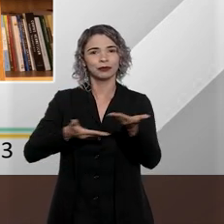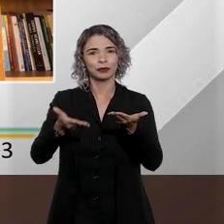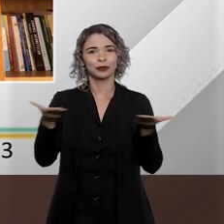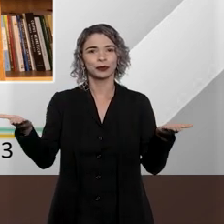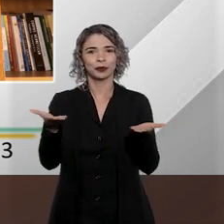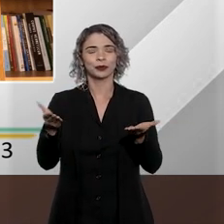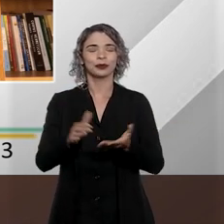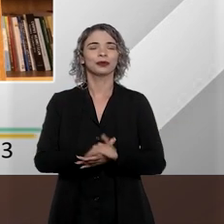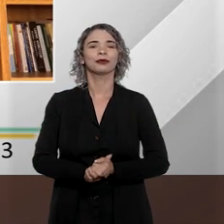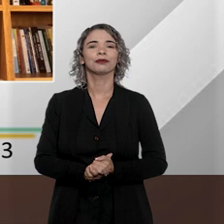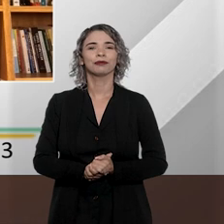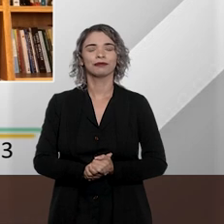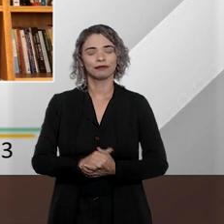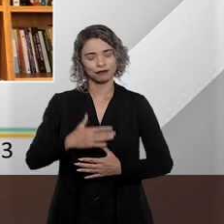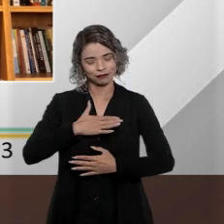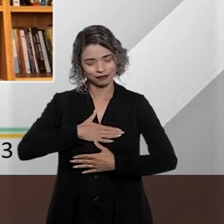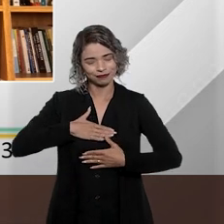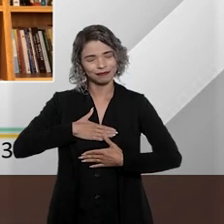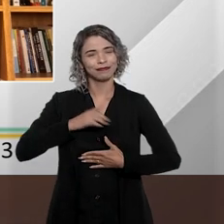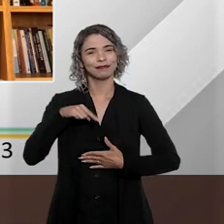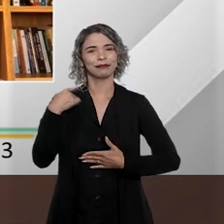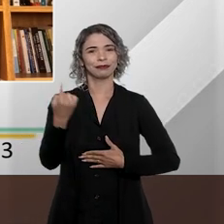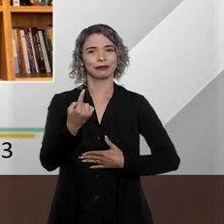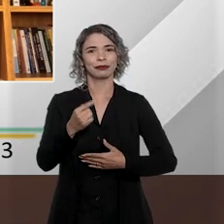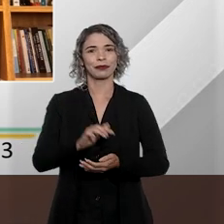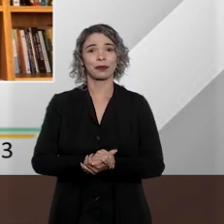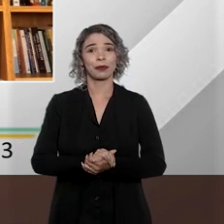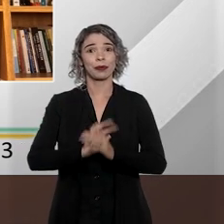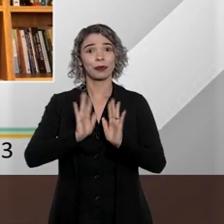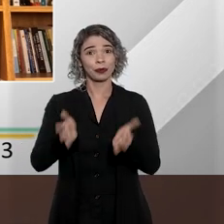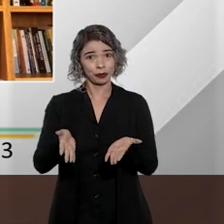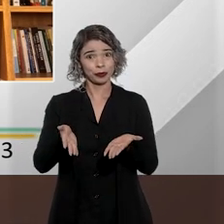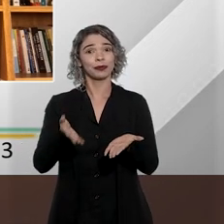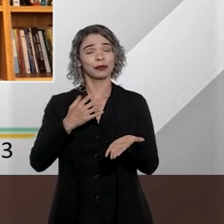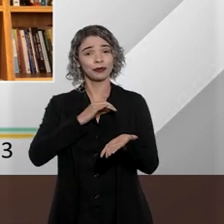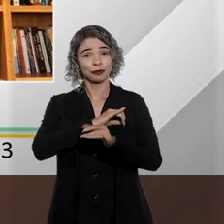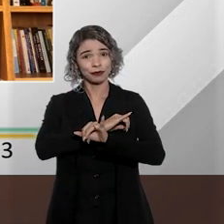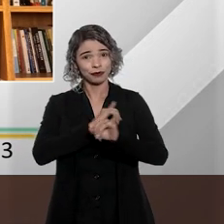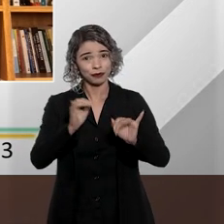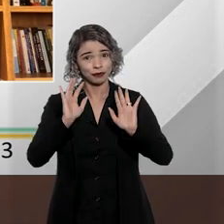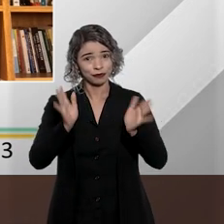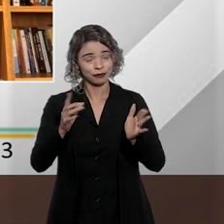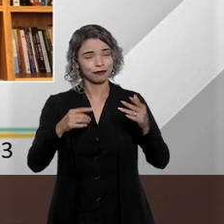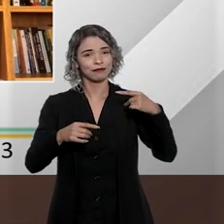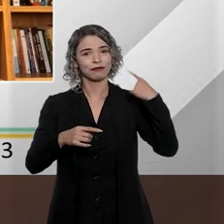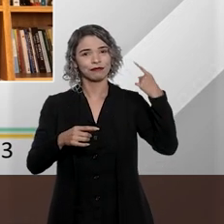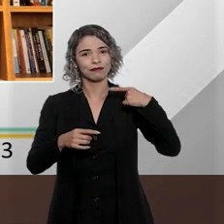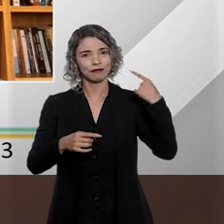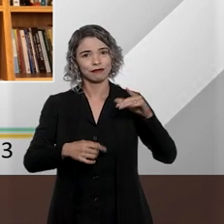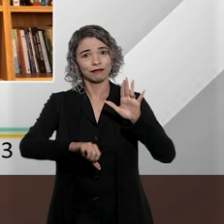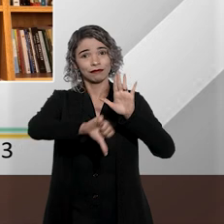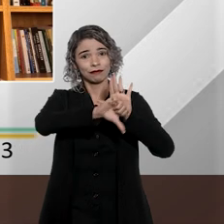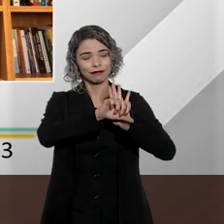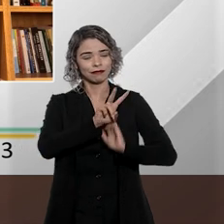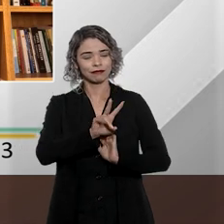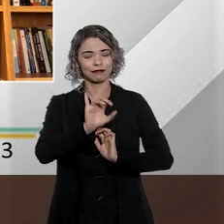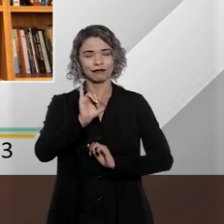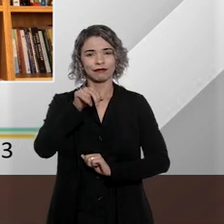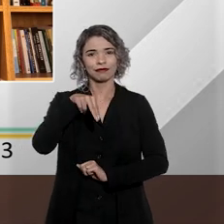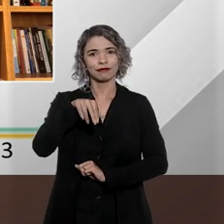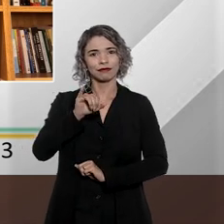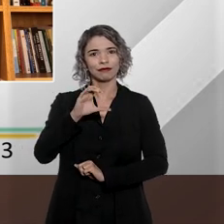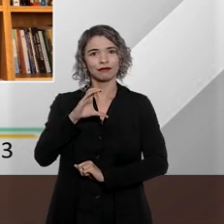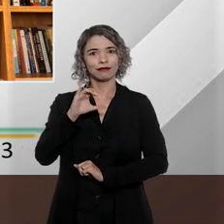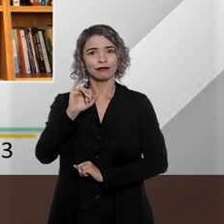hoje. Prazer todo nosso. Como já antecipado, nosso outro convidado é o advogado criminalista Vinícius